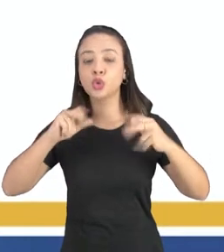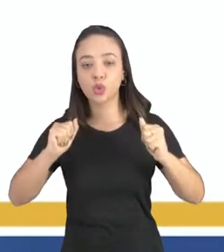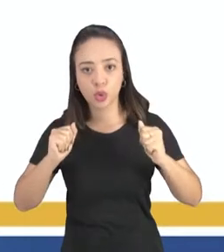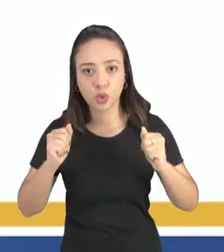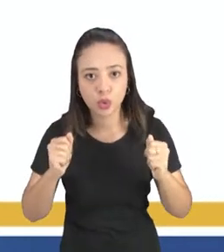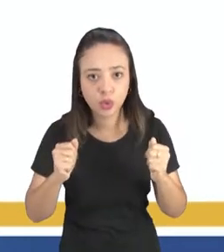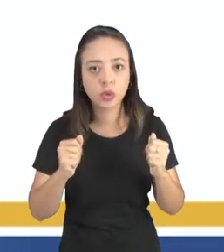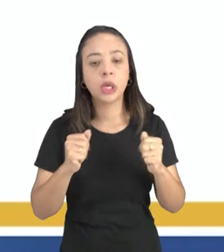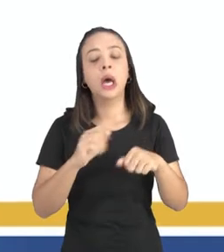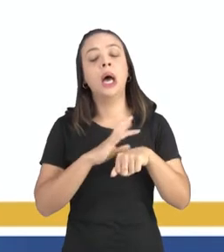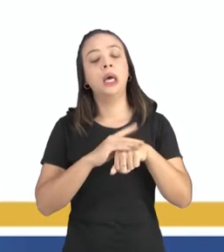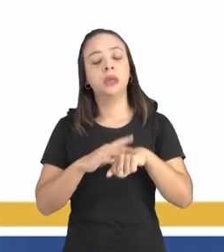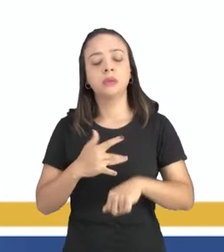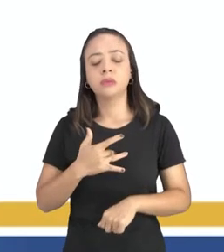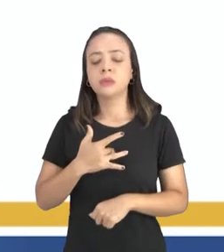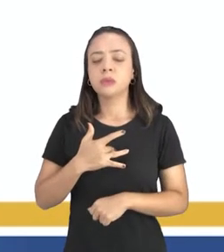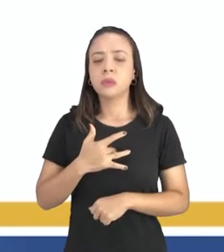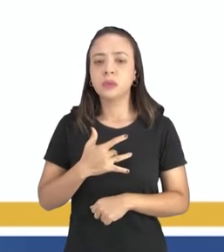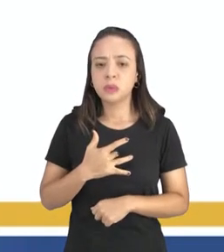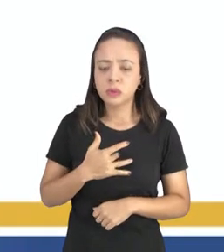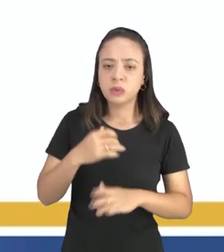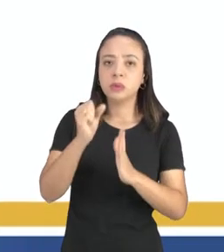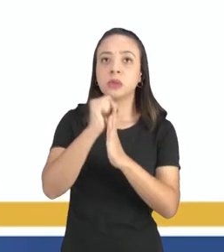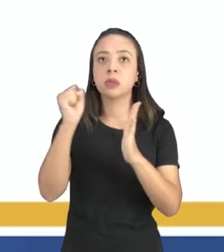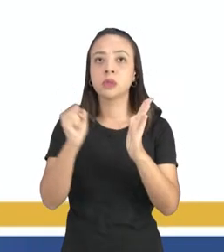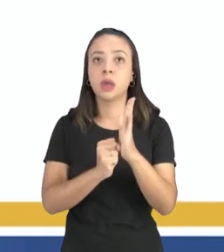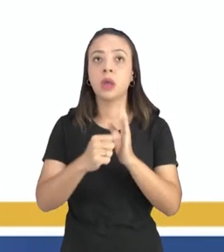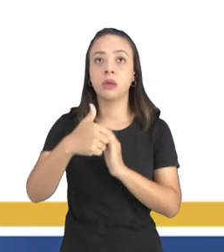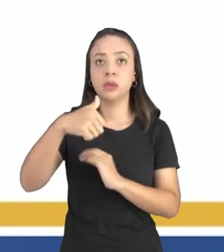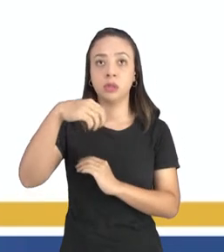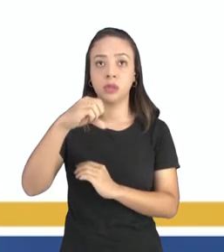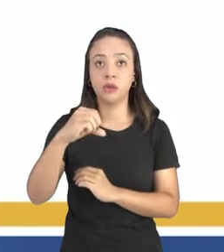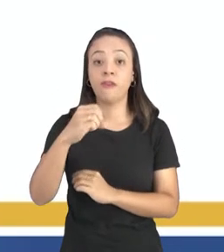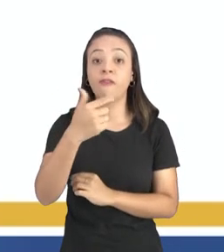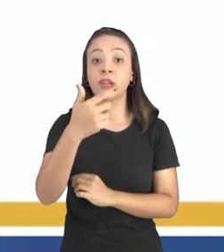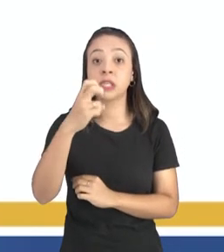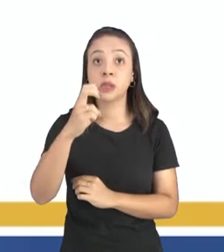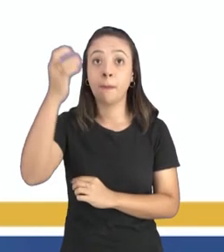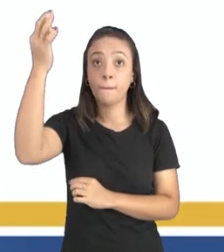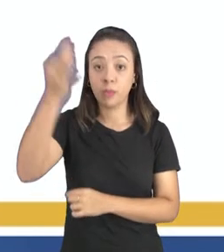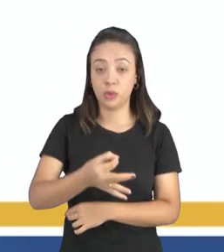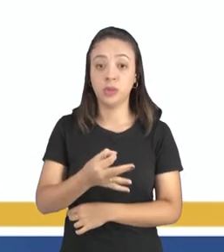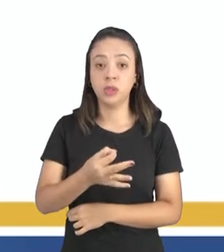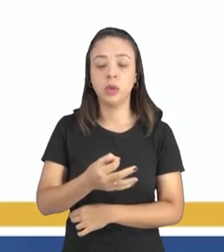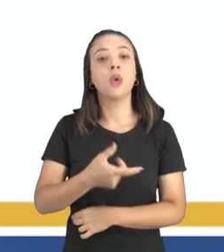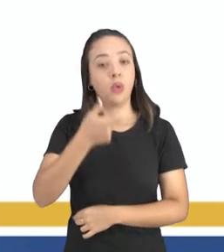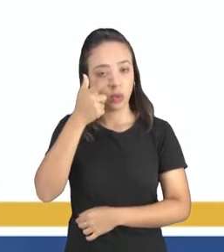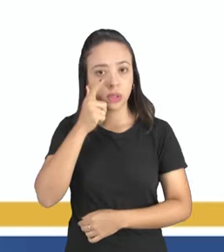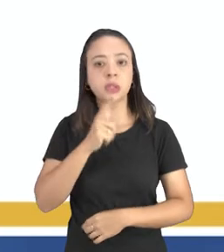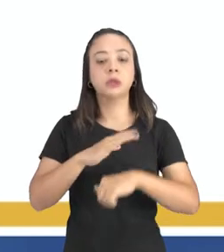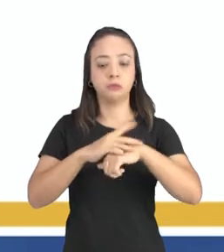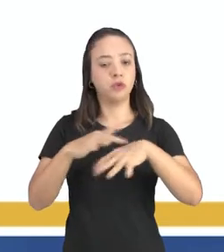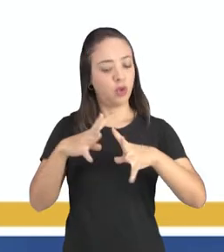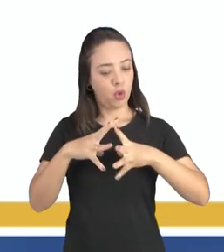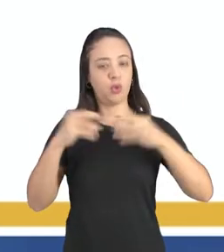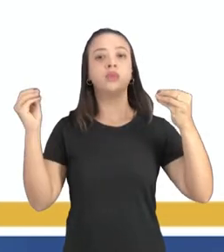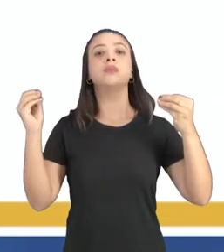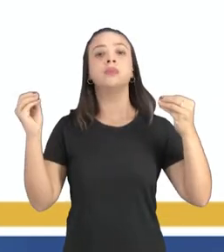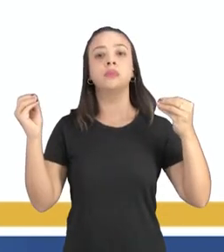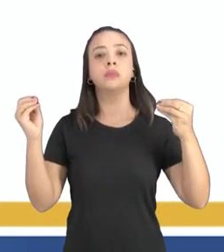tuberculose no período do século 19 25 por cento desses curavam-se ou seja